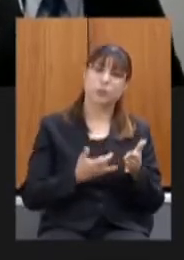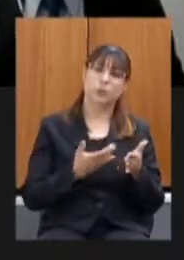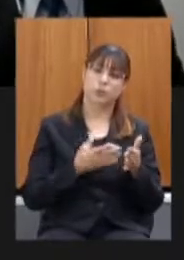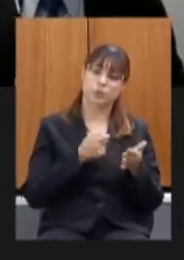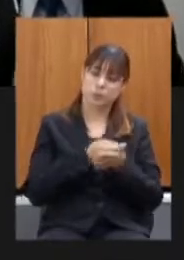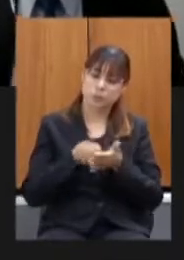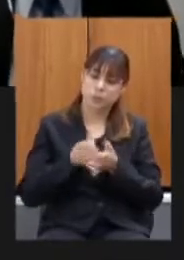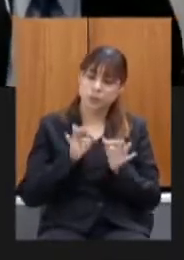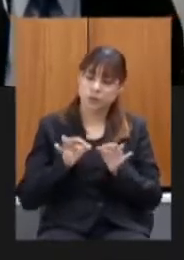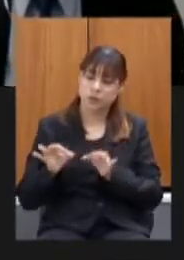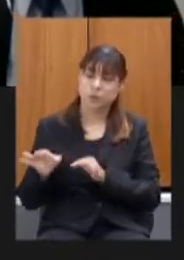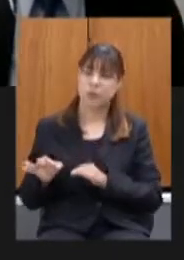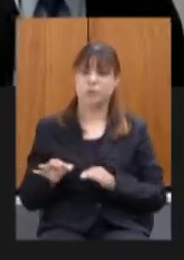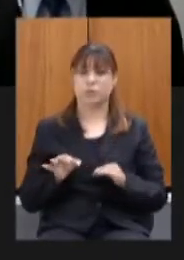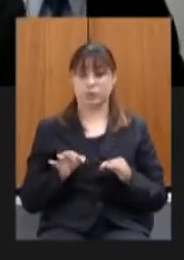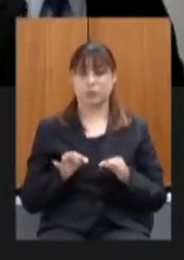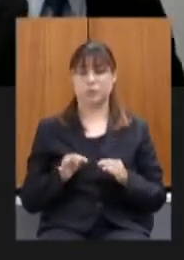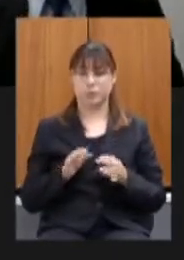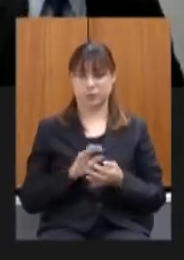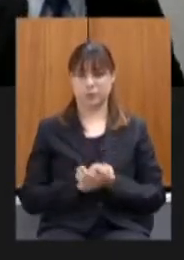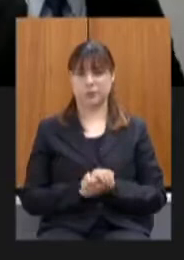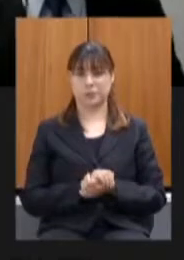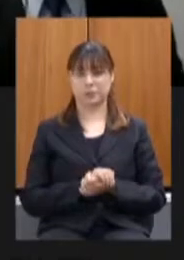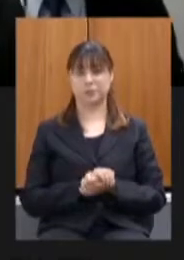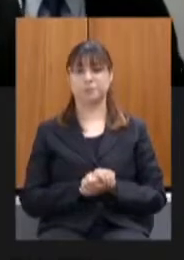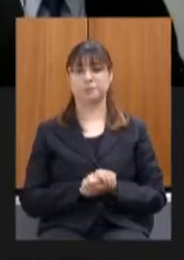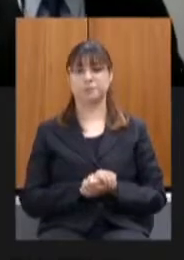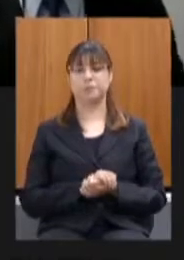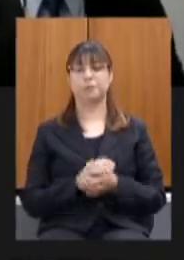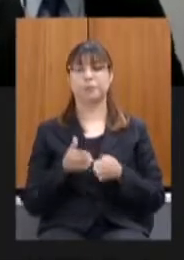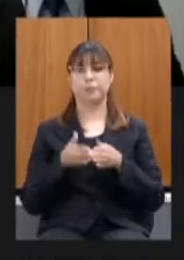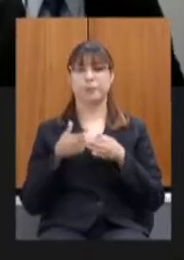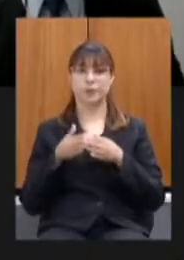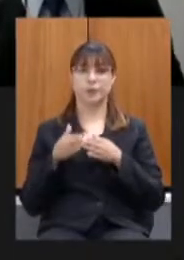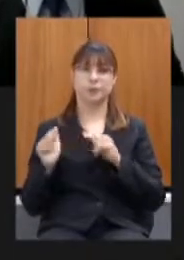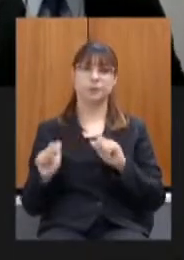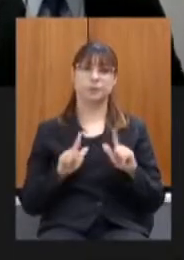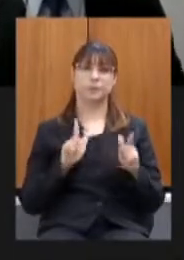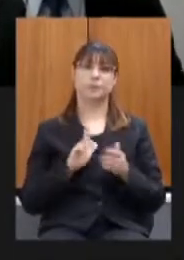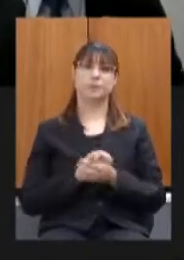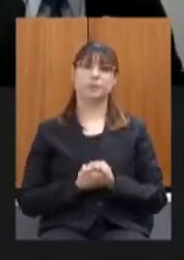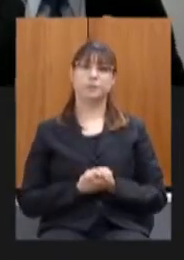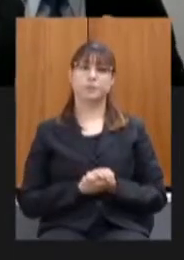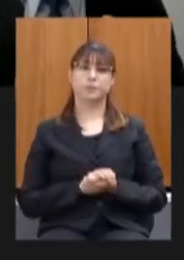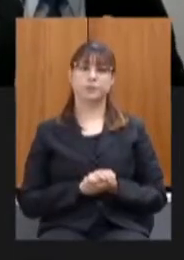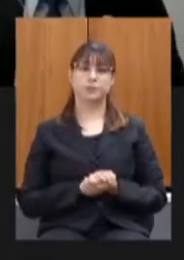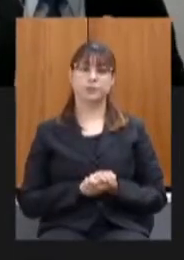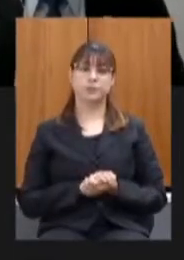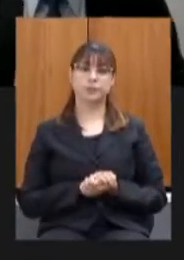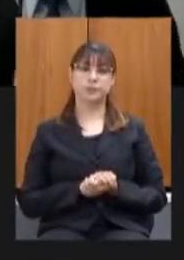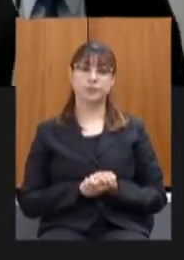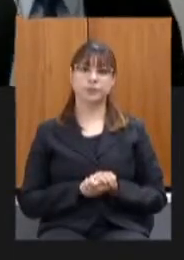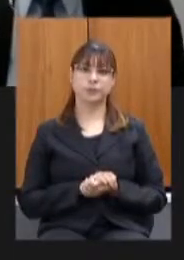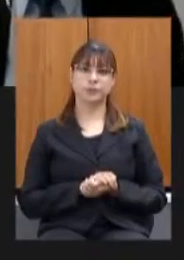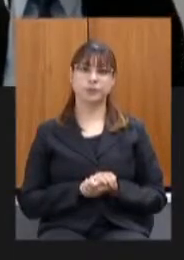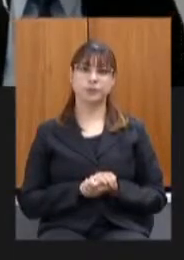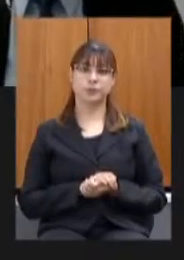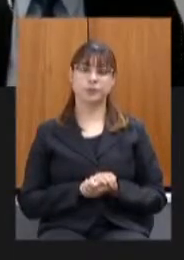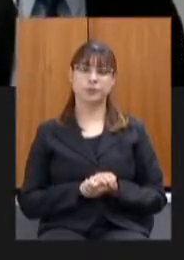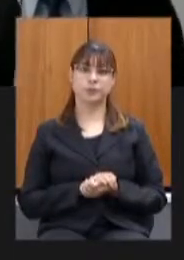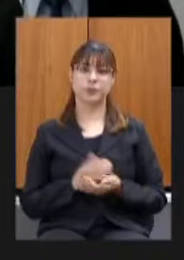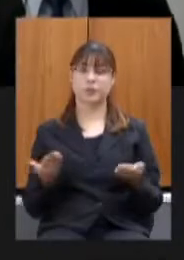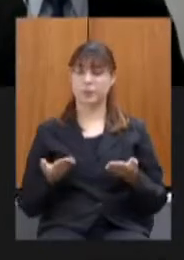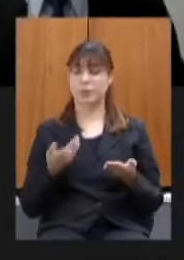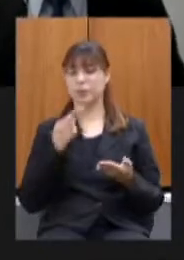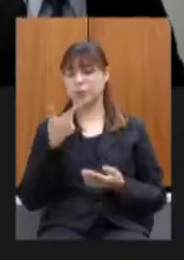com a receita estadual por favor o próximo bom aqui eu já falei a questão do